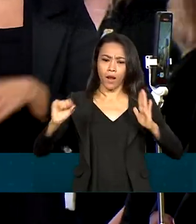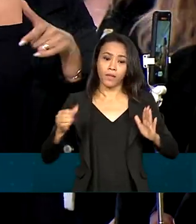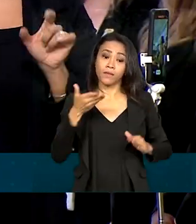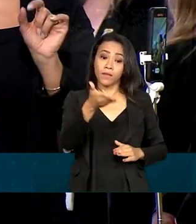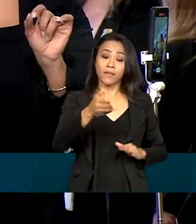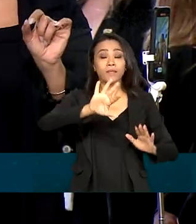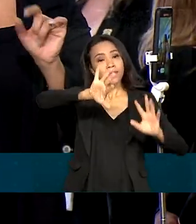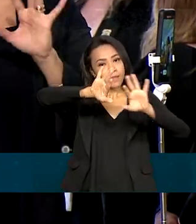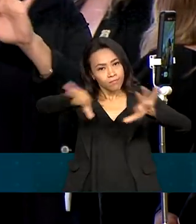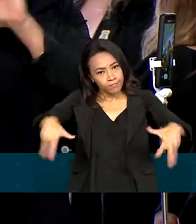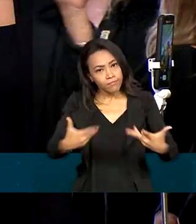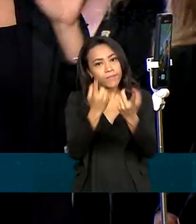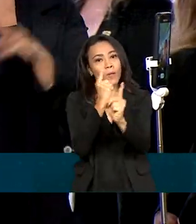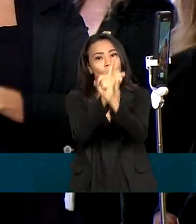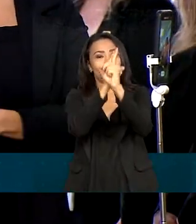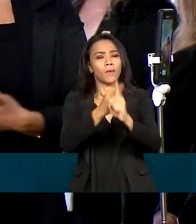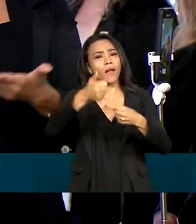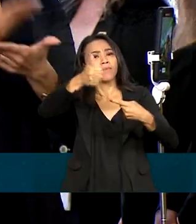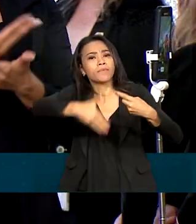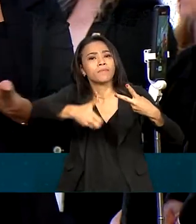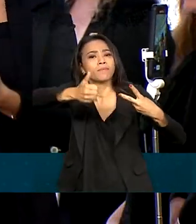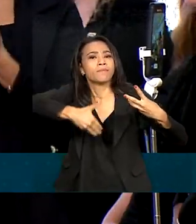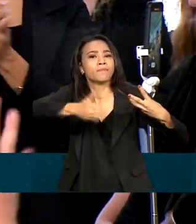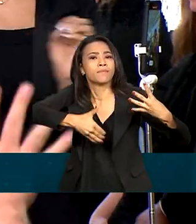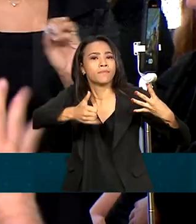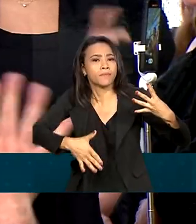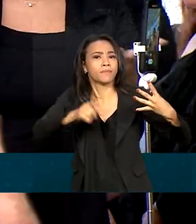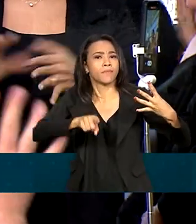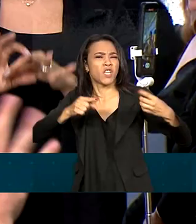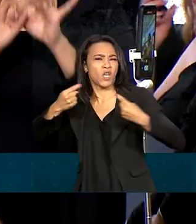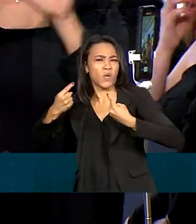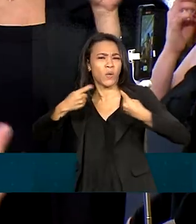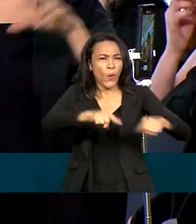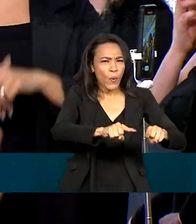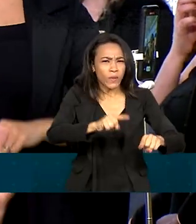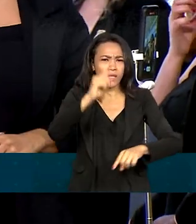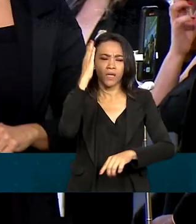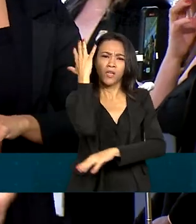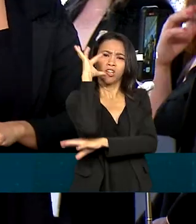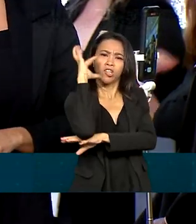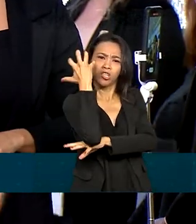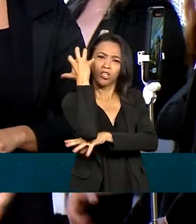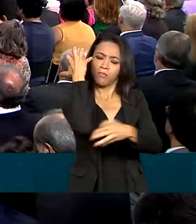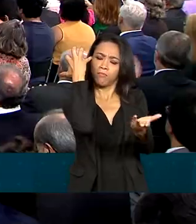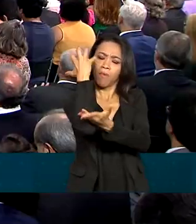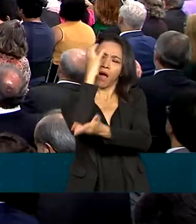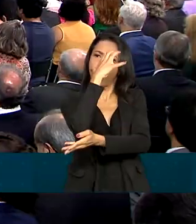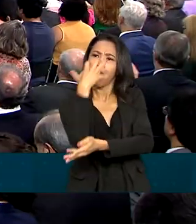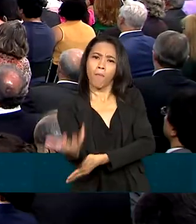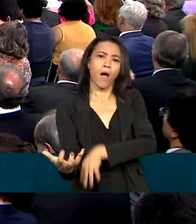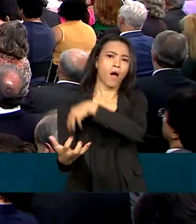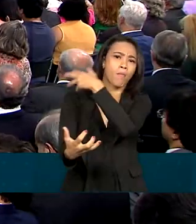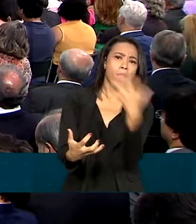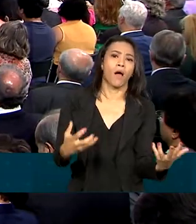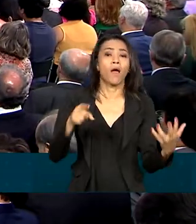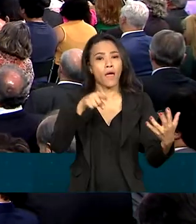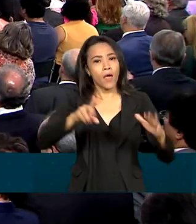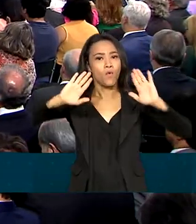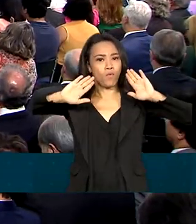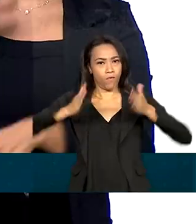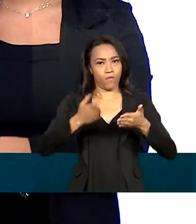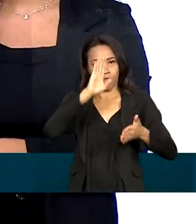cerimônia, Marina Silva destacou que o combate ao desmatamento na Amazônia Legal é uma das agendas prioritárias.